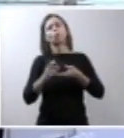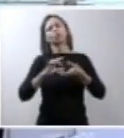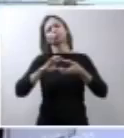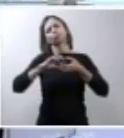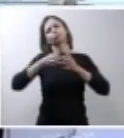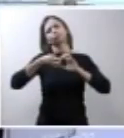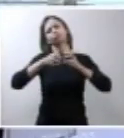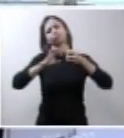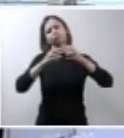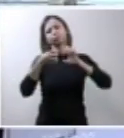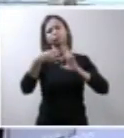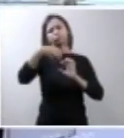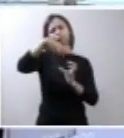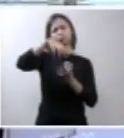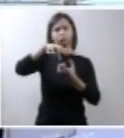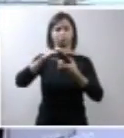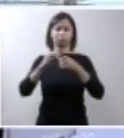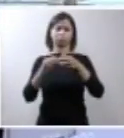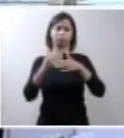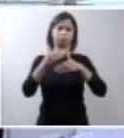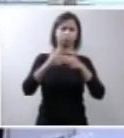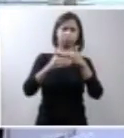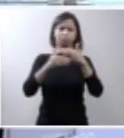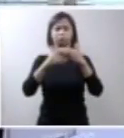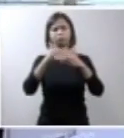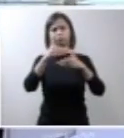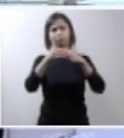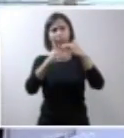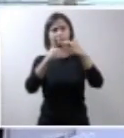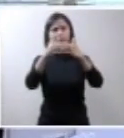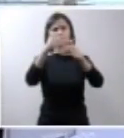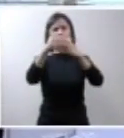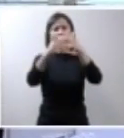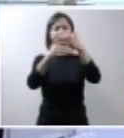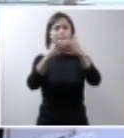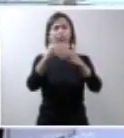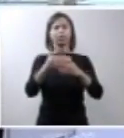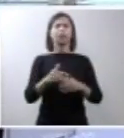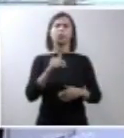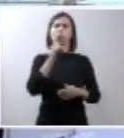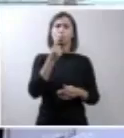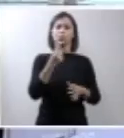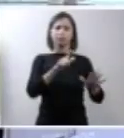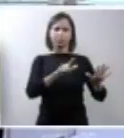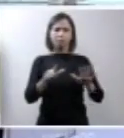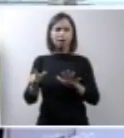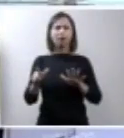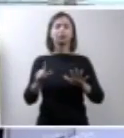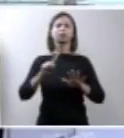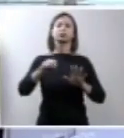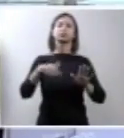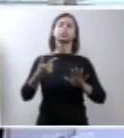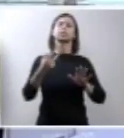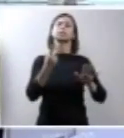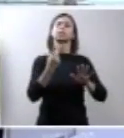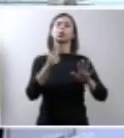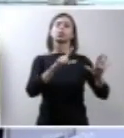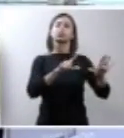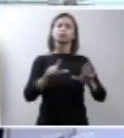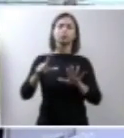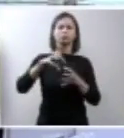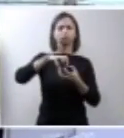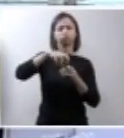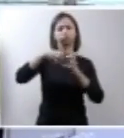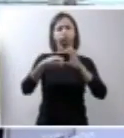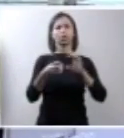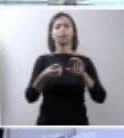fecundação e nós temos entre no final da segunda semana meio da terceira semana o período onde